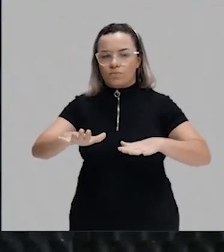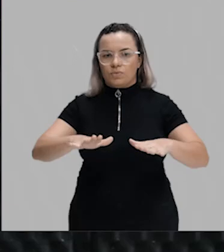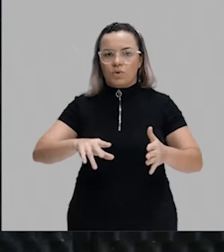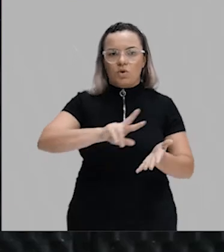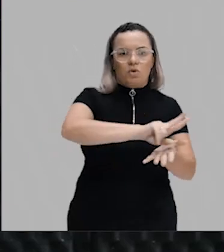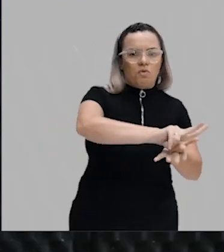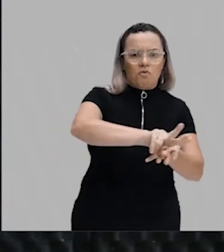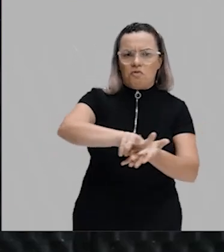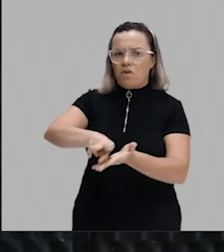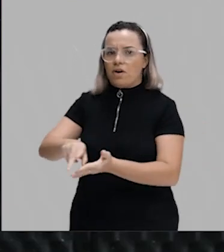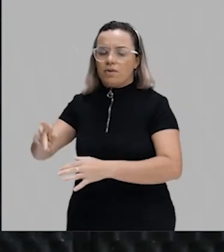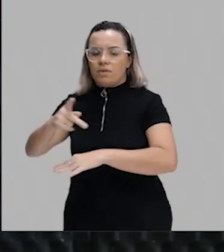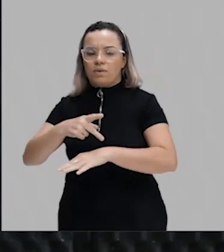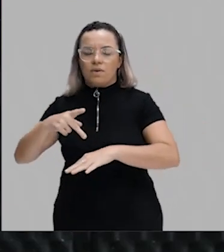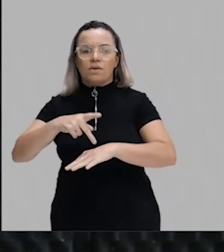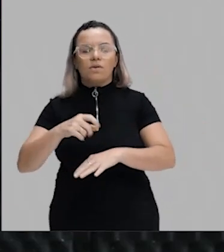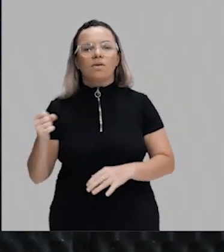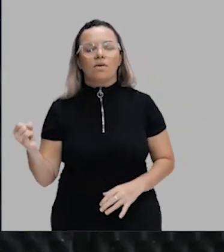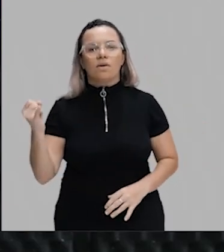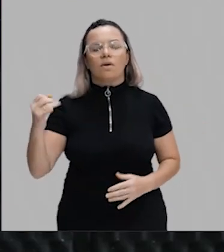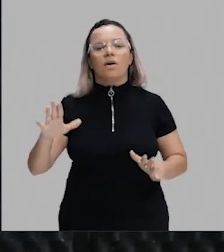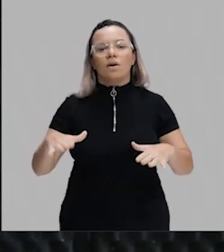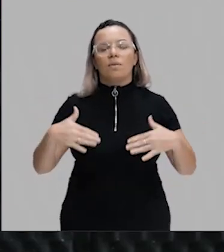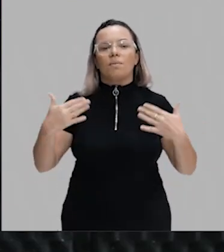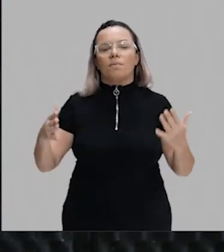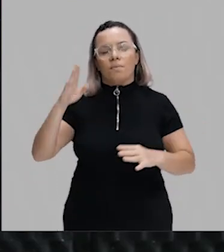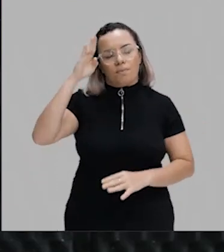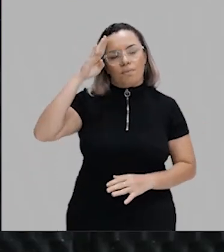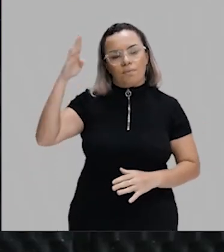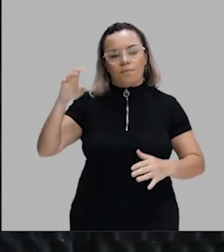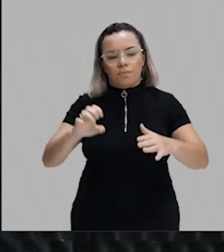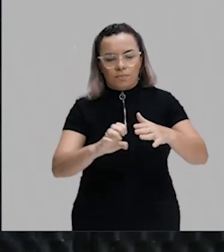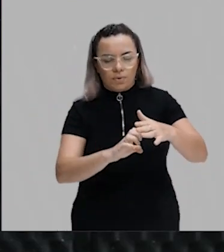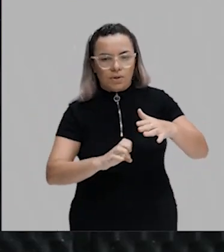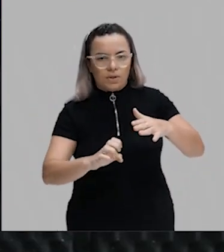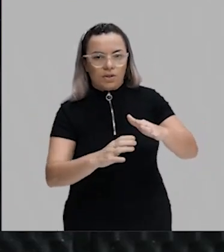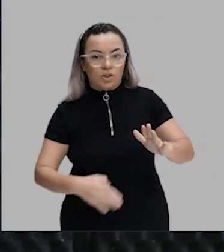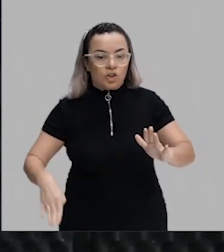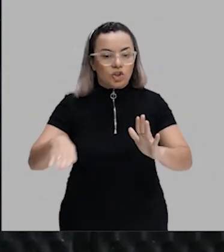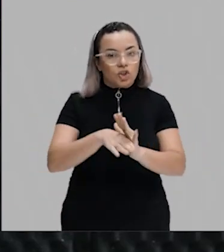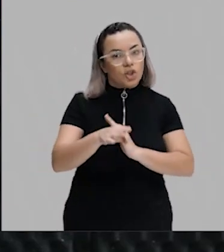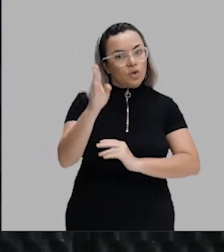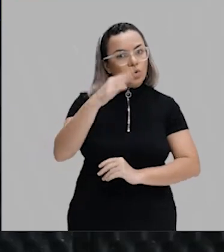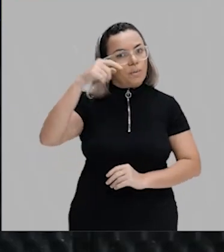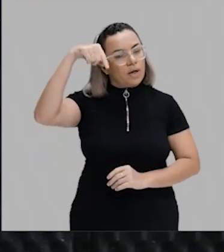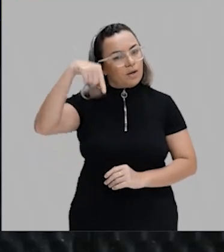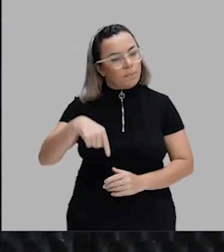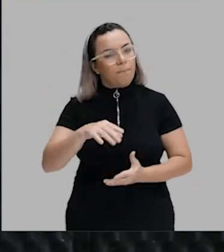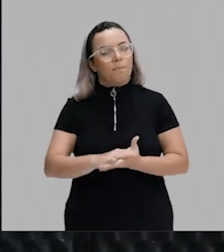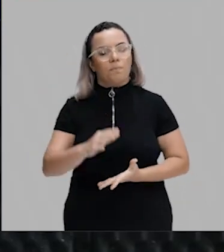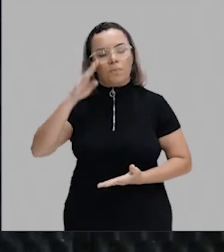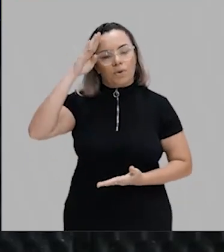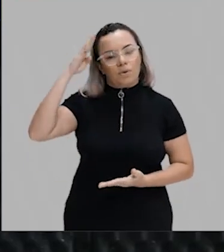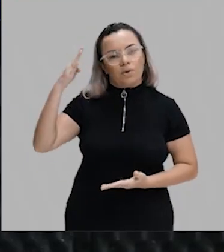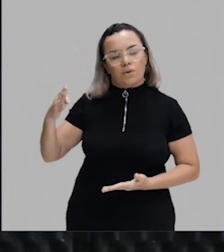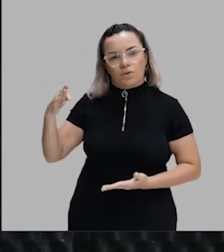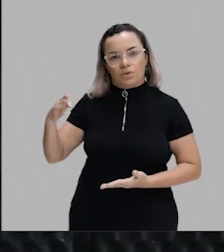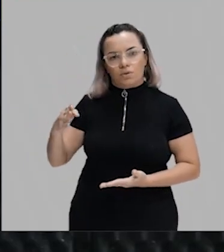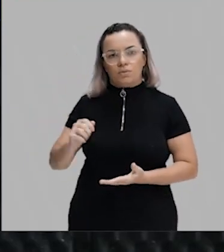países. E, muito importante, quais são essas principais empresas que vêm para cá, Marcos? Principalmente empresas